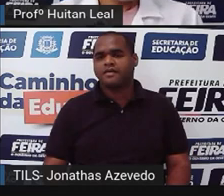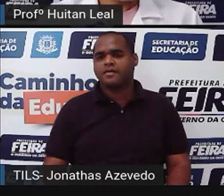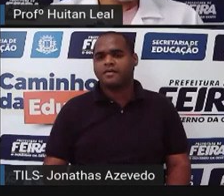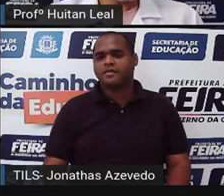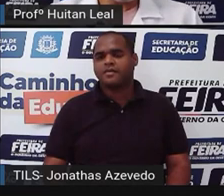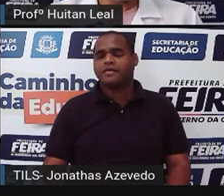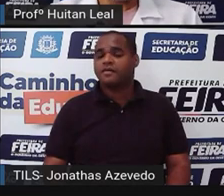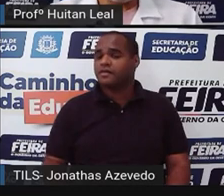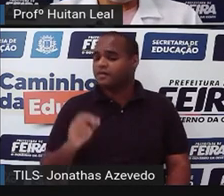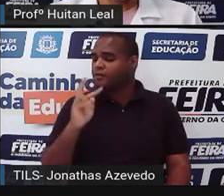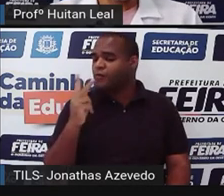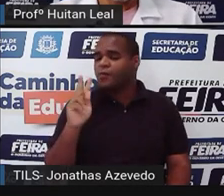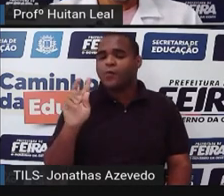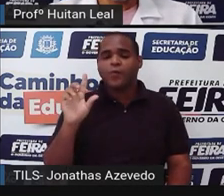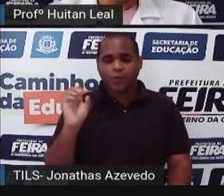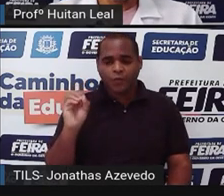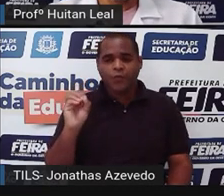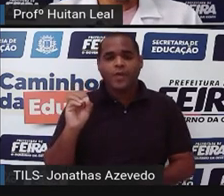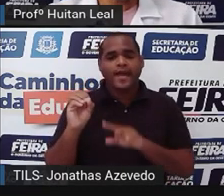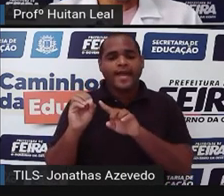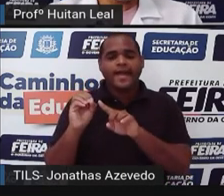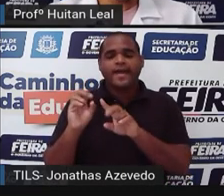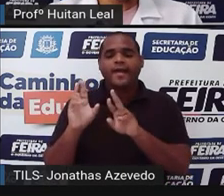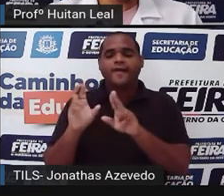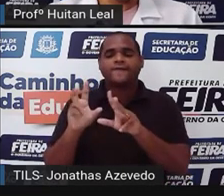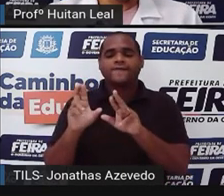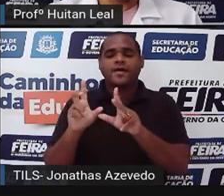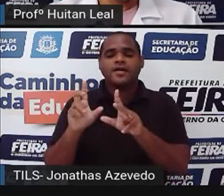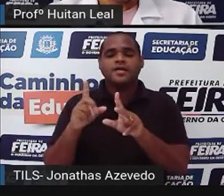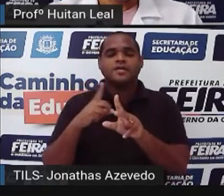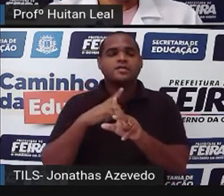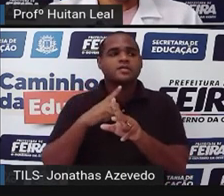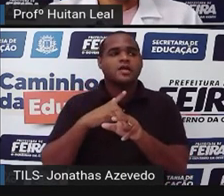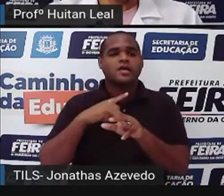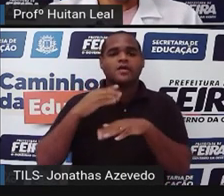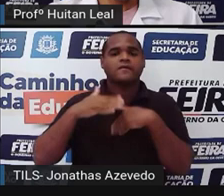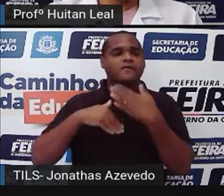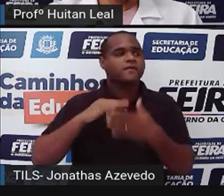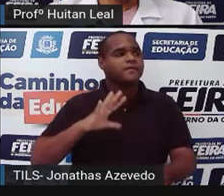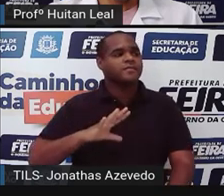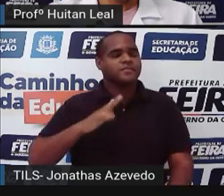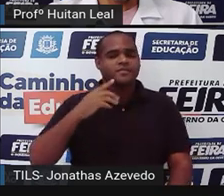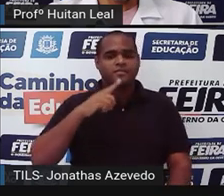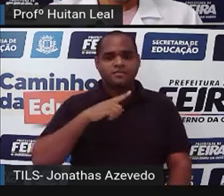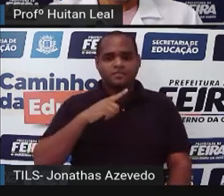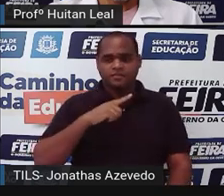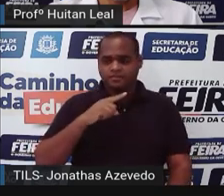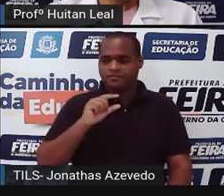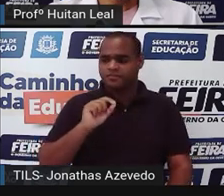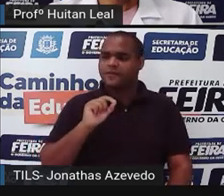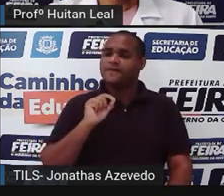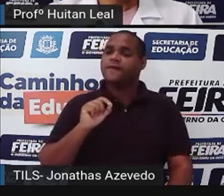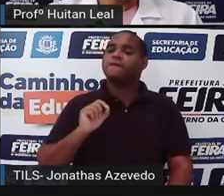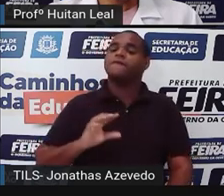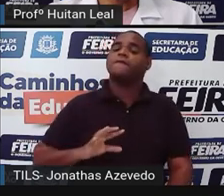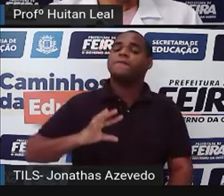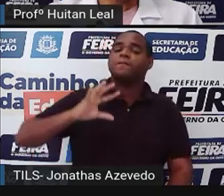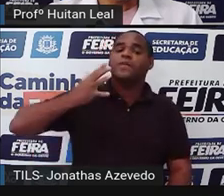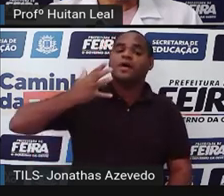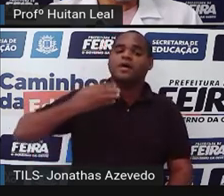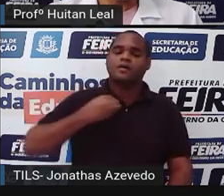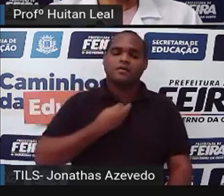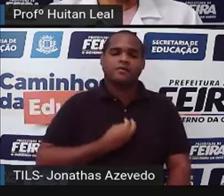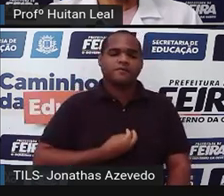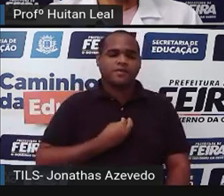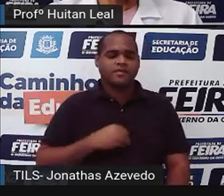Hugo, ao contrário, não conseguia pegar no sono. Pela primeira vez na vida, ele lamentou receber